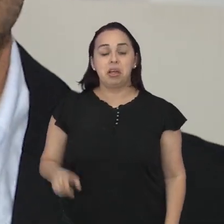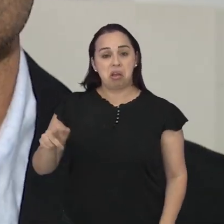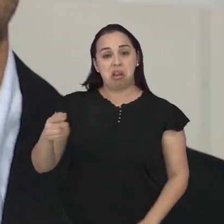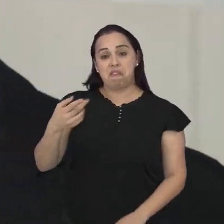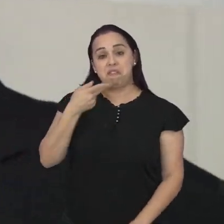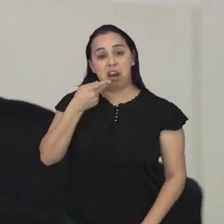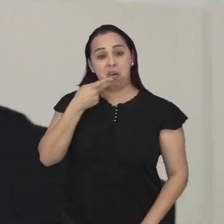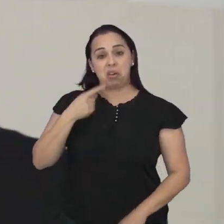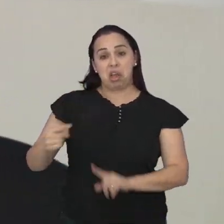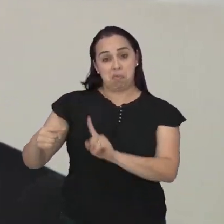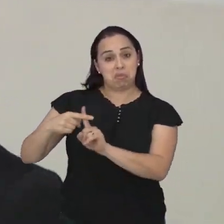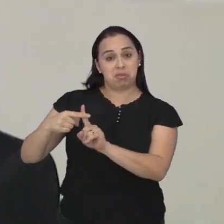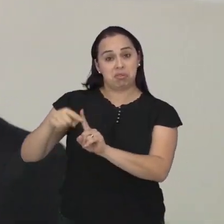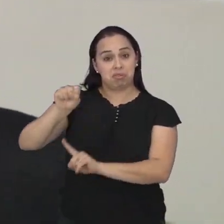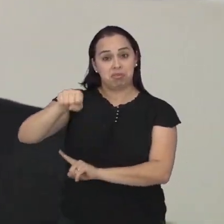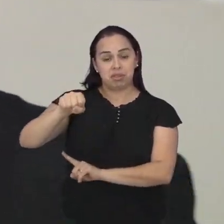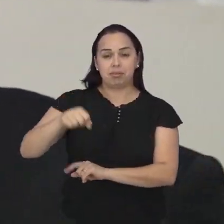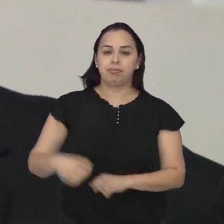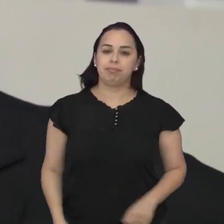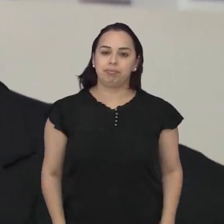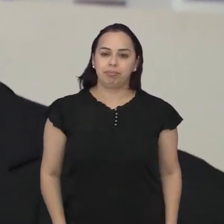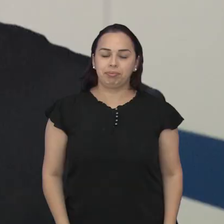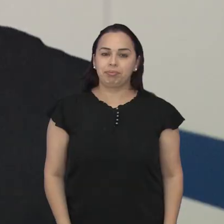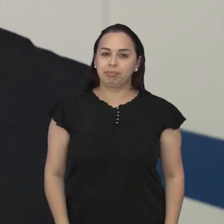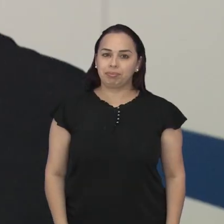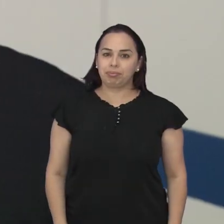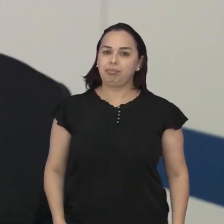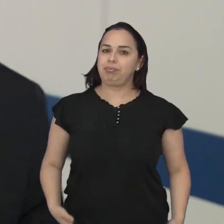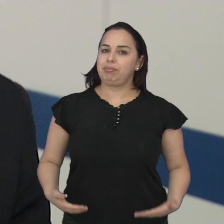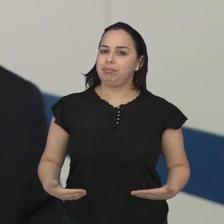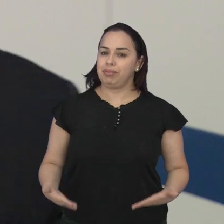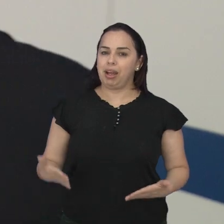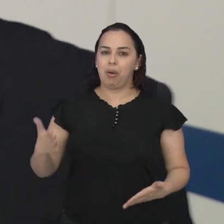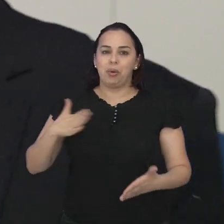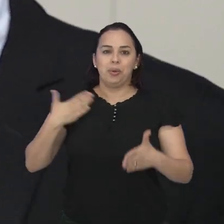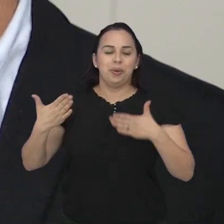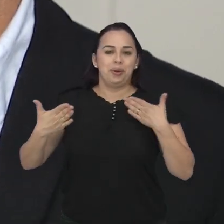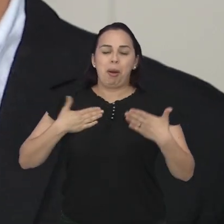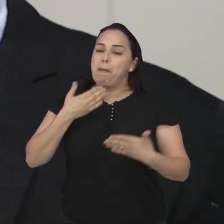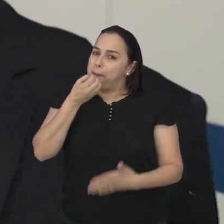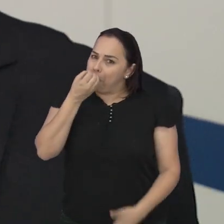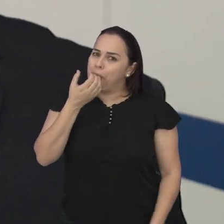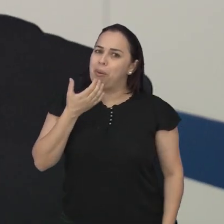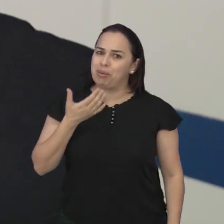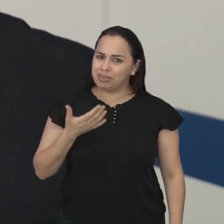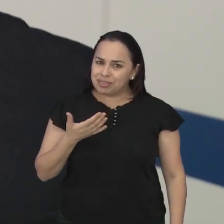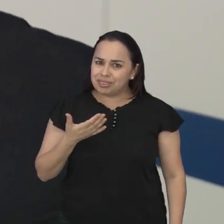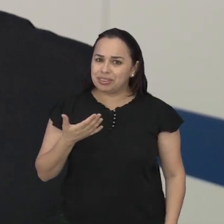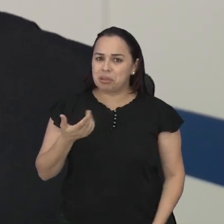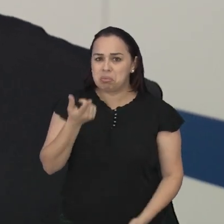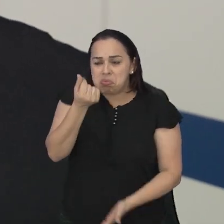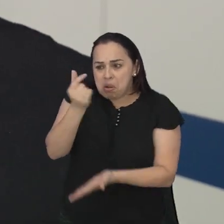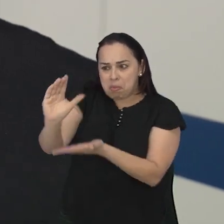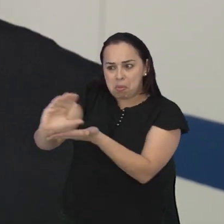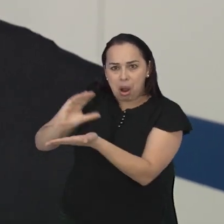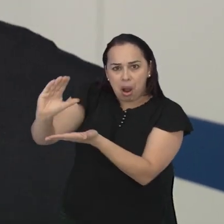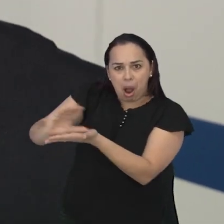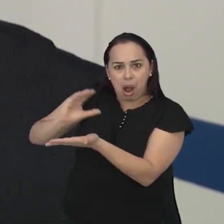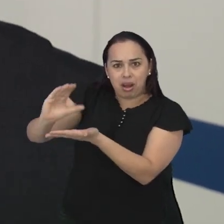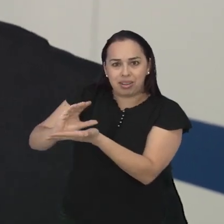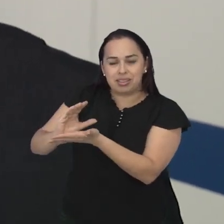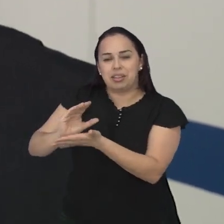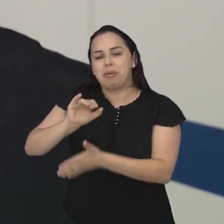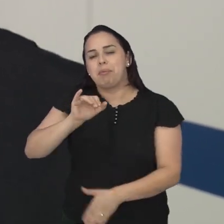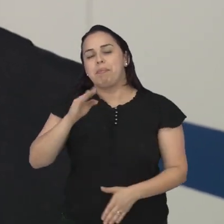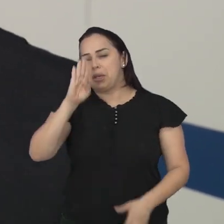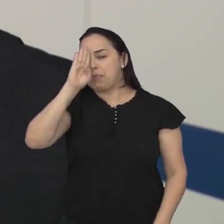resultado positivo obtido neste início de ano. Nós tivemos boas surpresas na parte das arrecadações, principalmente